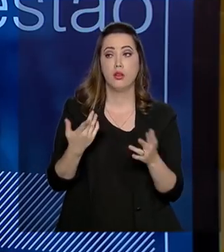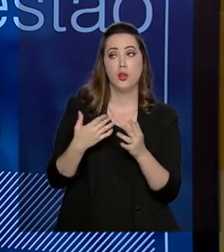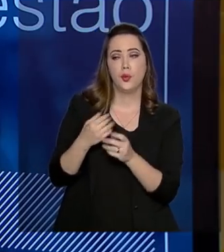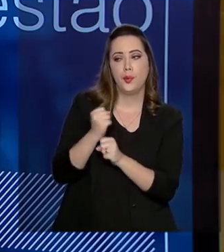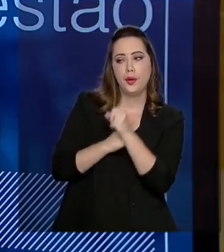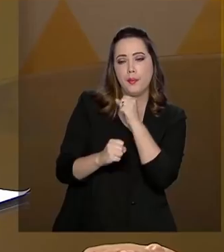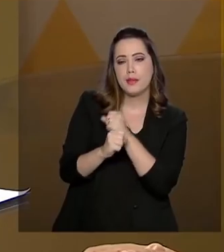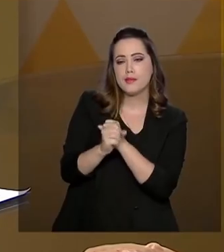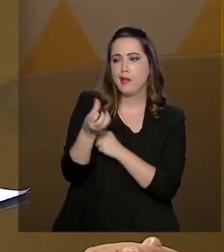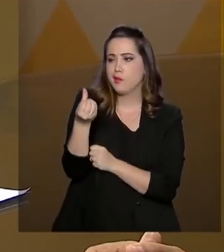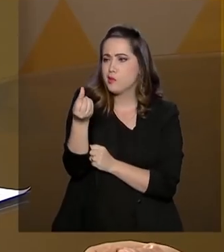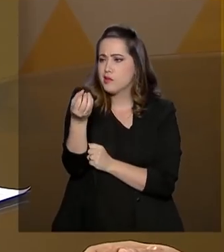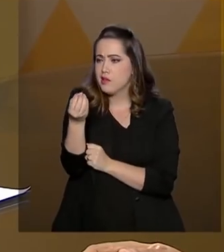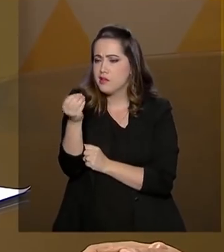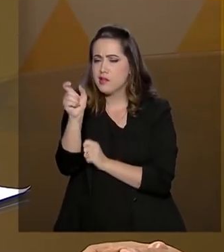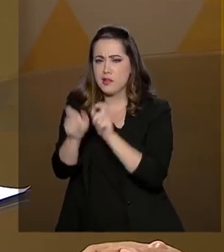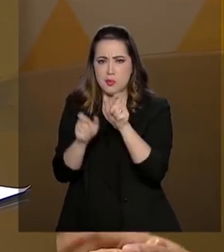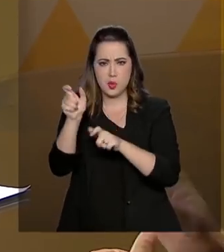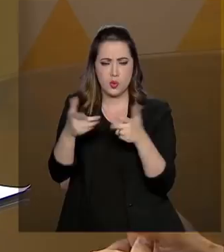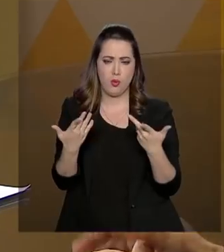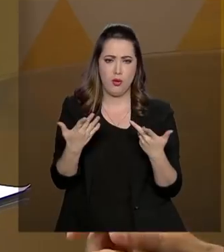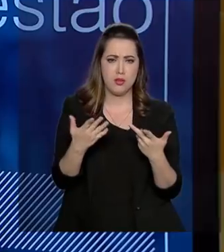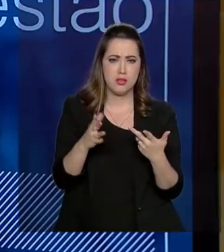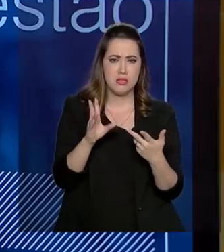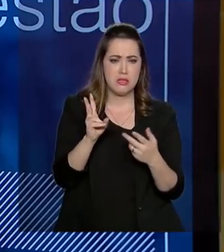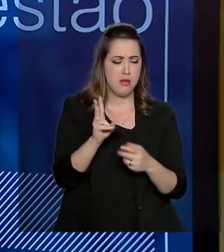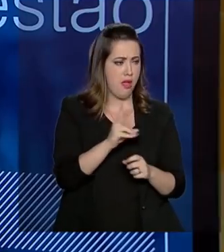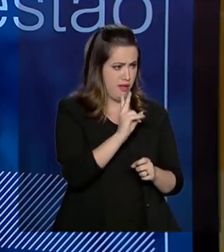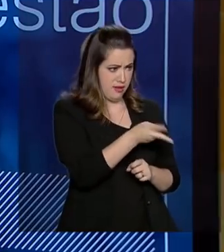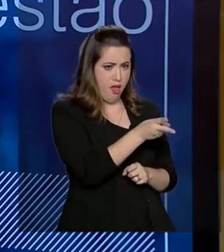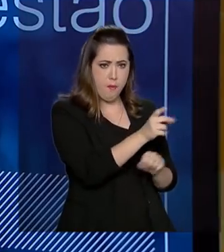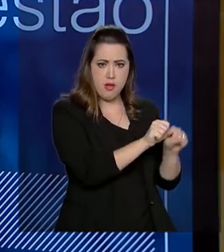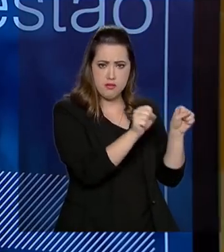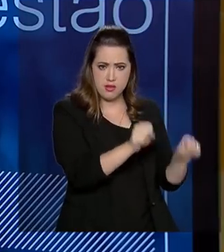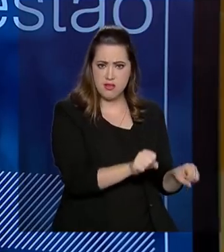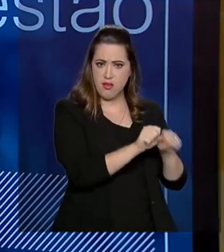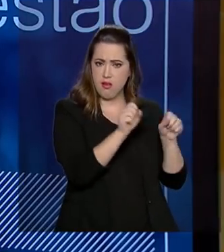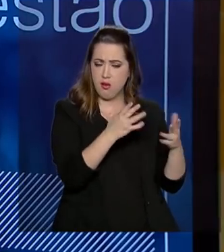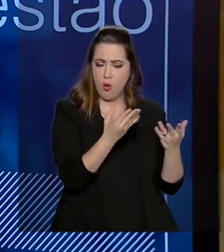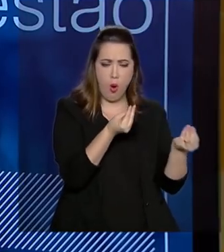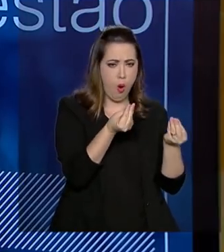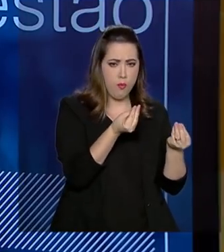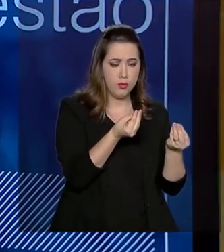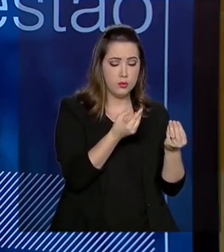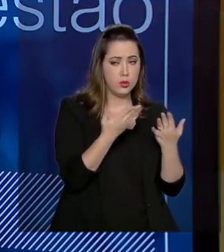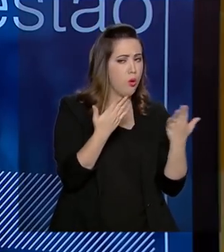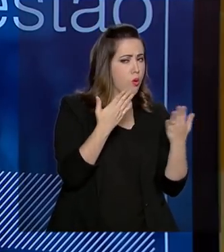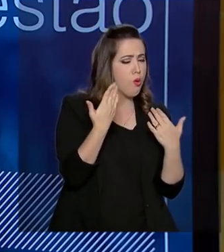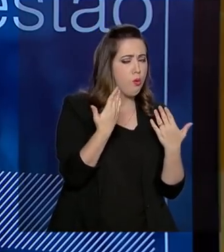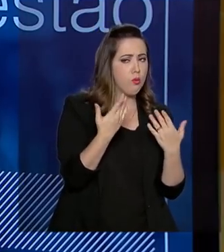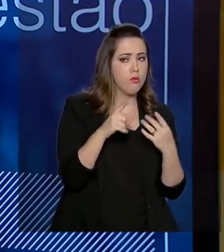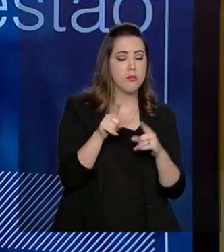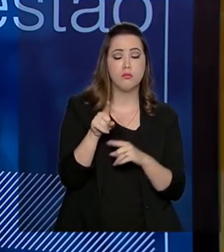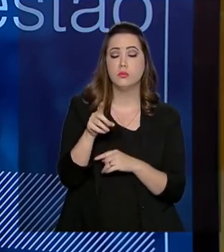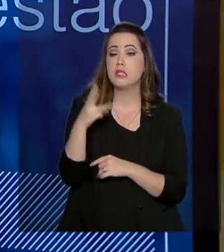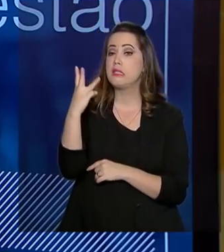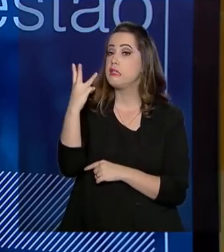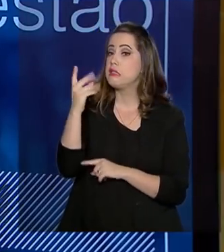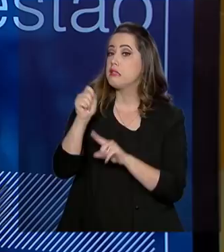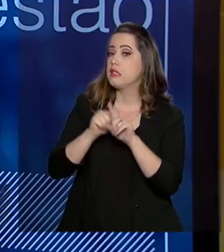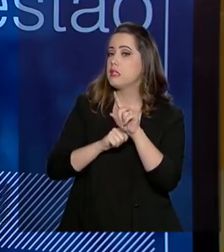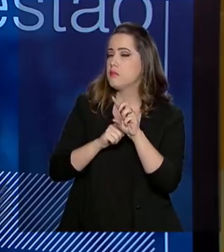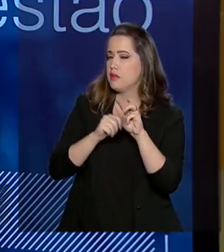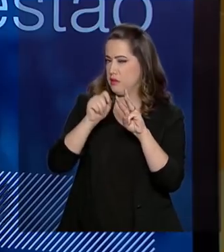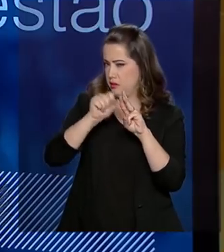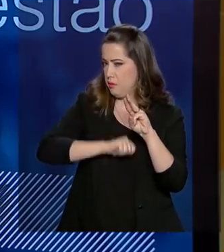sistemático, mês a mês ocorre essa avaliação, não ministro? É, a gente vai fazendo, mas normalmente os lançamentos são por trimestre, né? Esses dados,